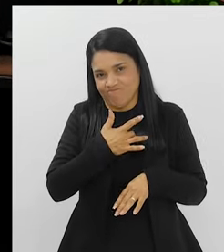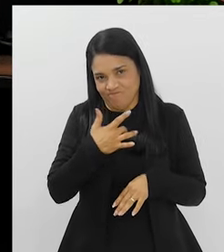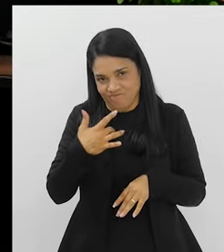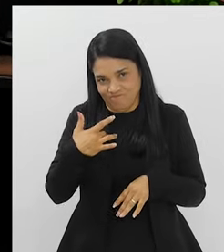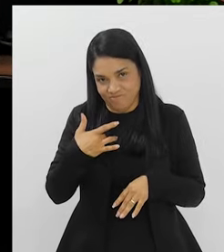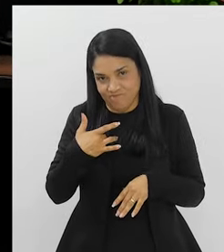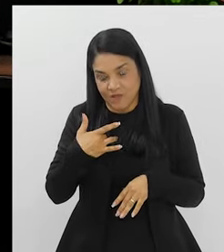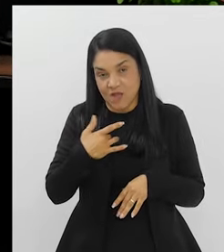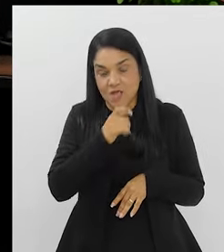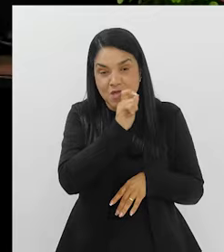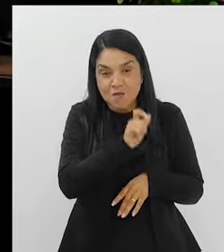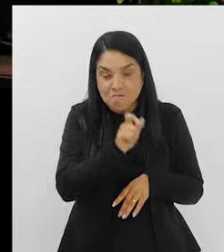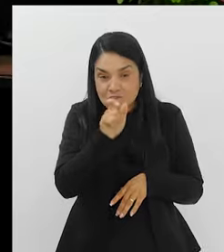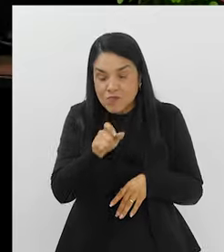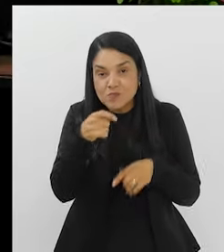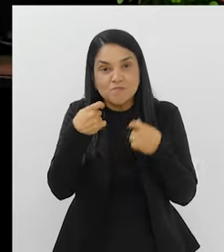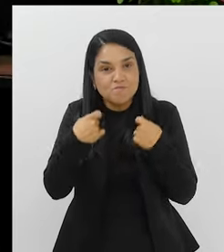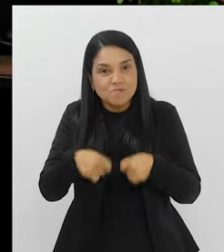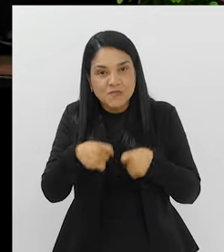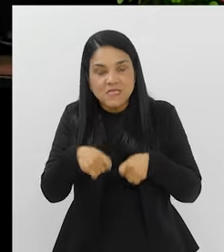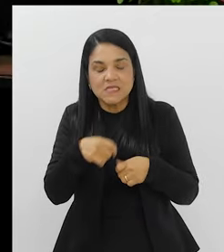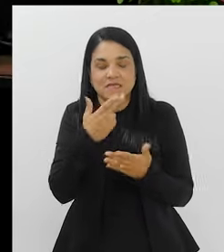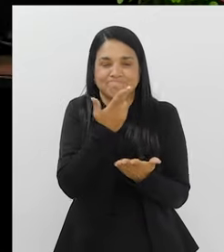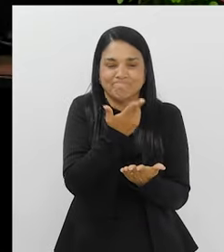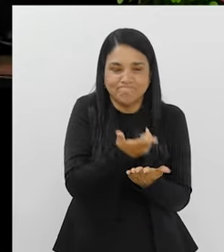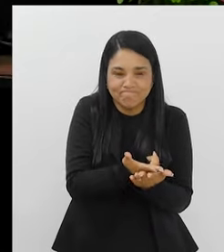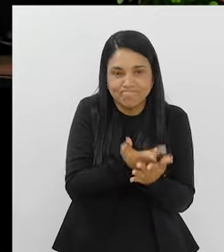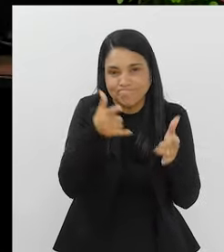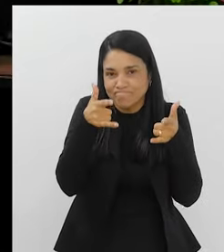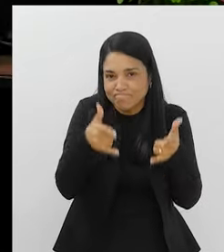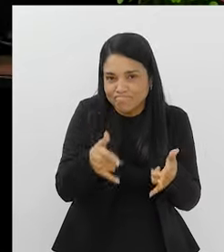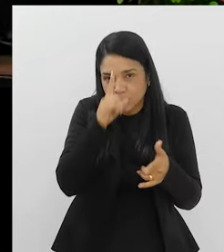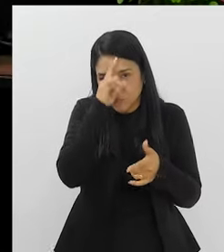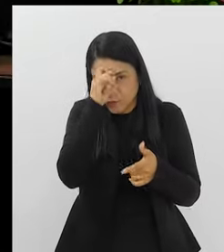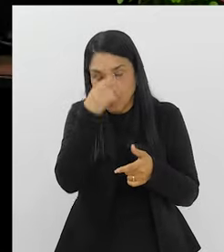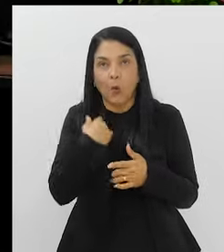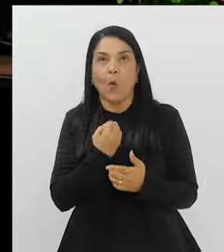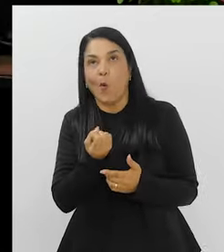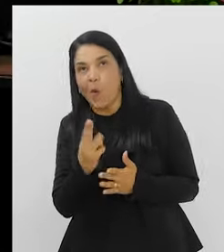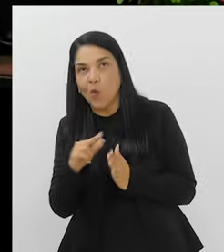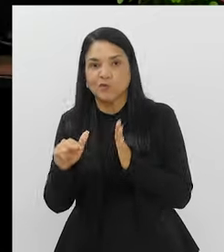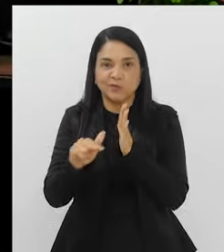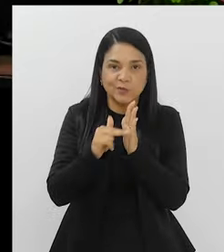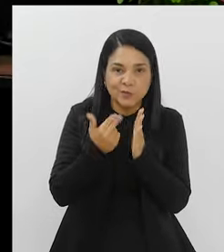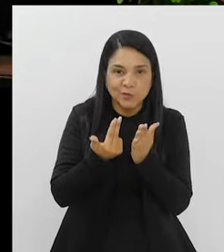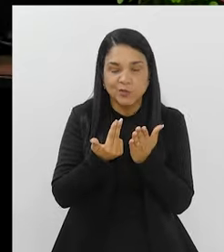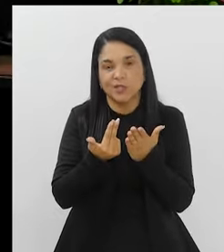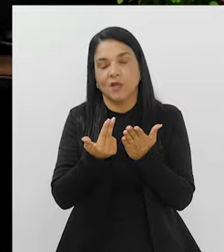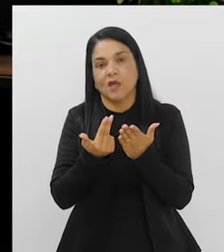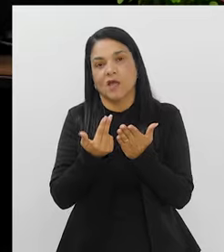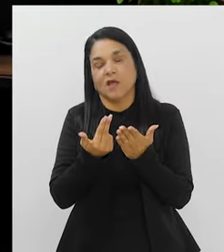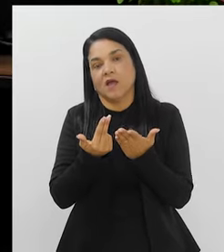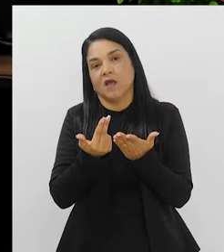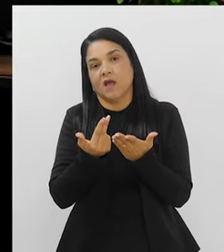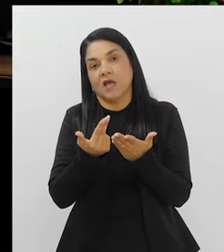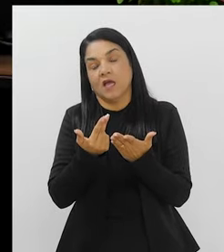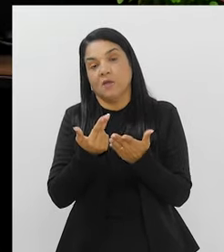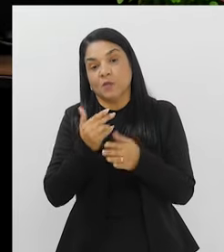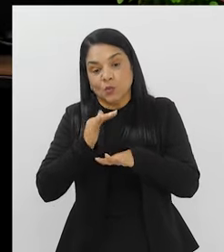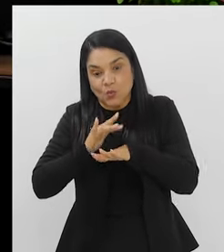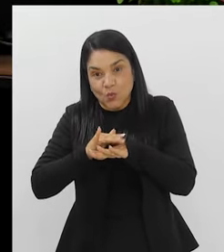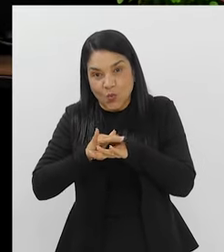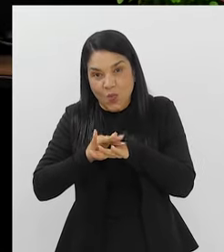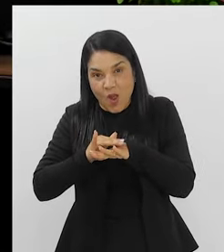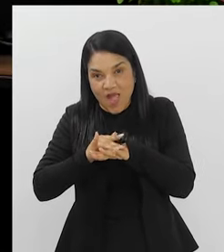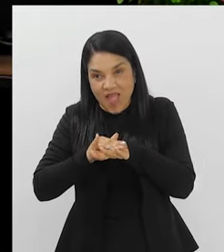São pacientes que estão sempre precisando de uma internação, de uma cirurgia. E é uma doença que